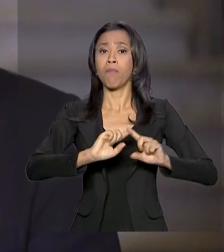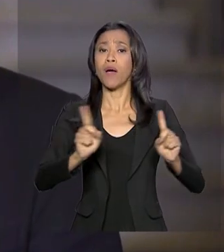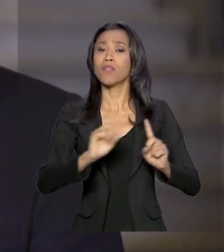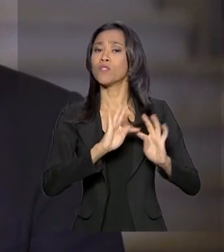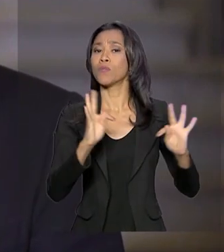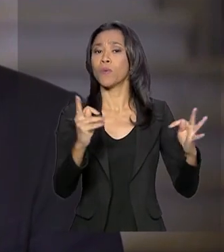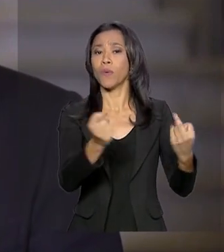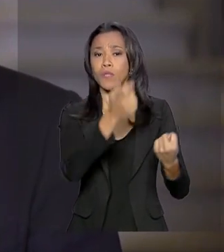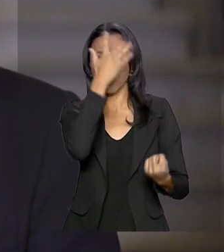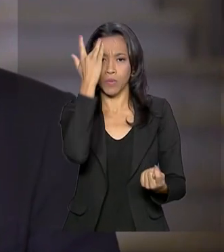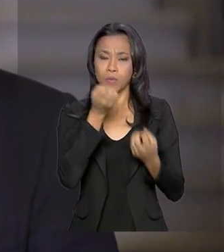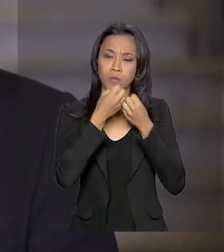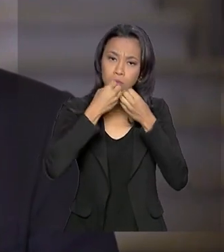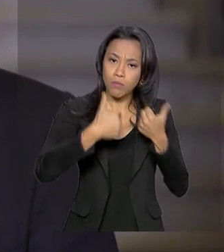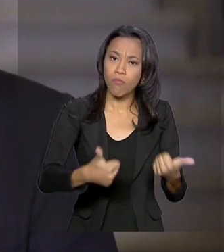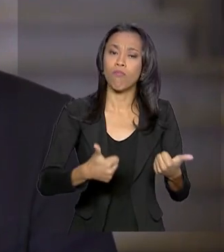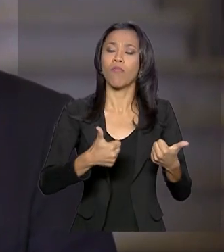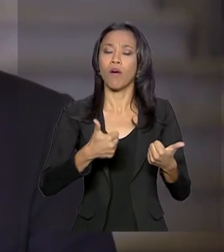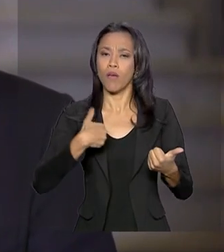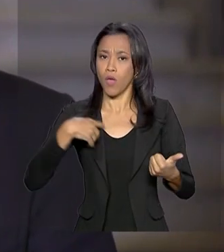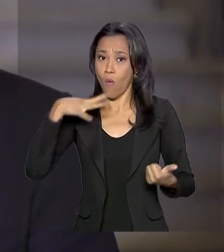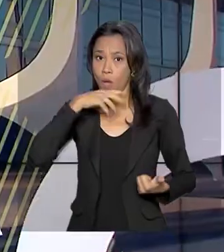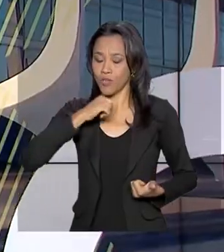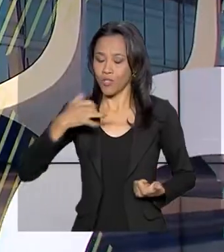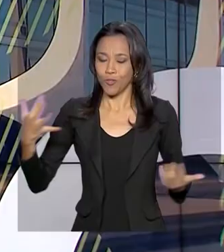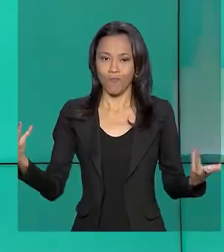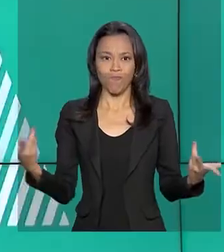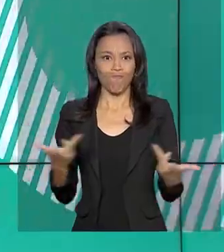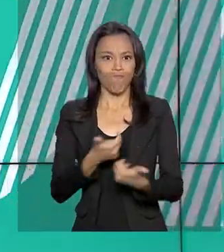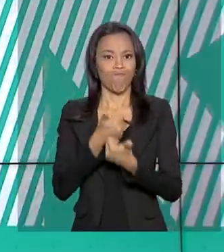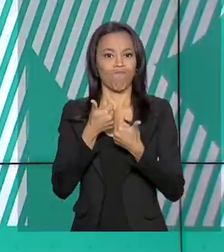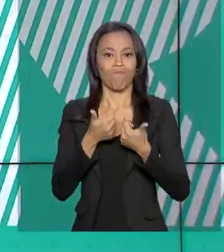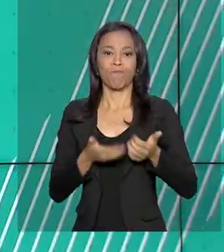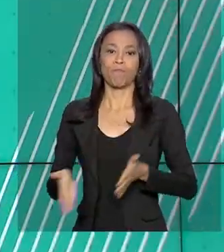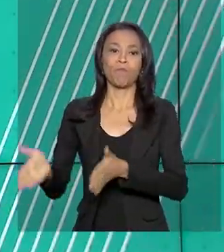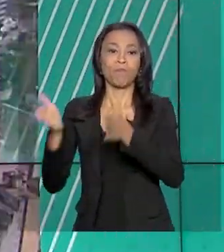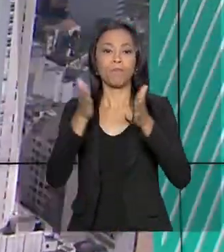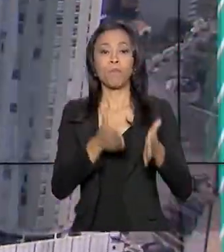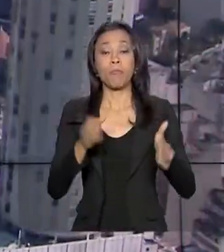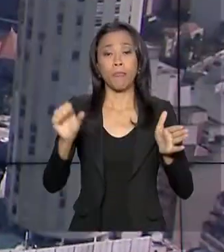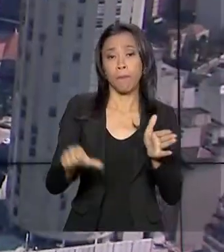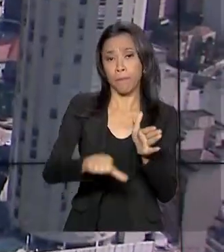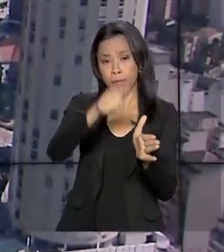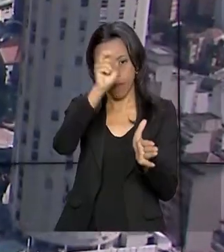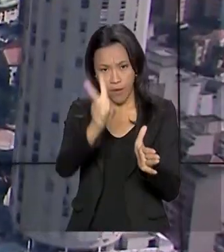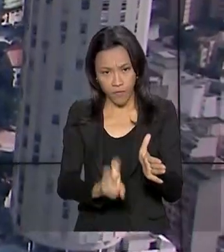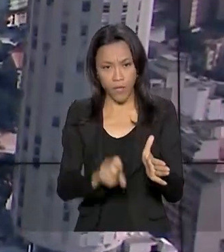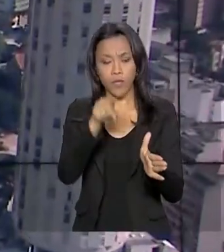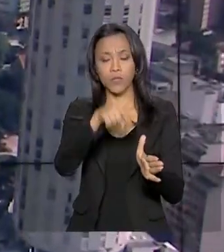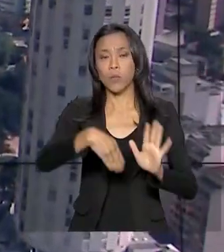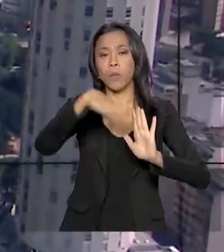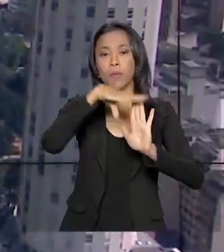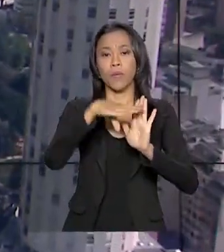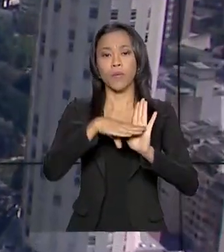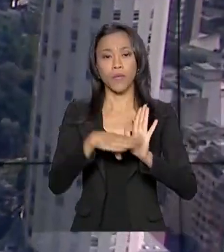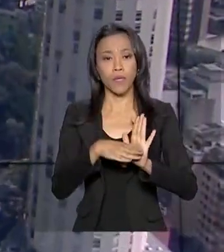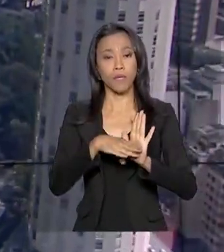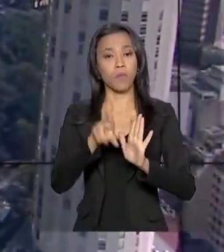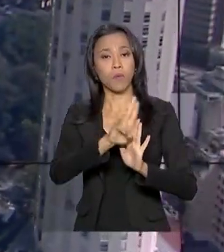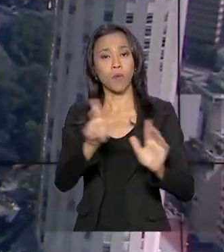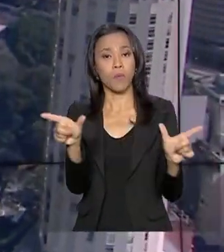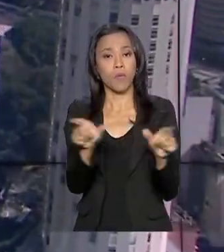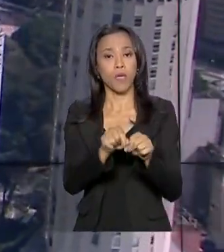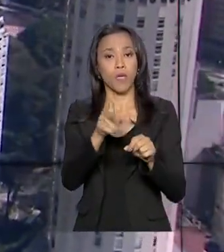de bem. Eu acho isso extraordinário. Pela primeira vez, o Programa Nacional de Agricultura